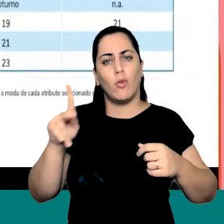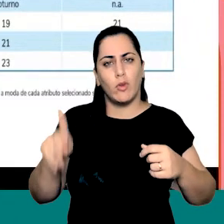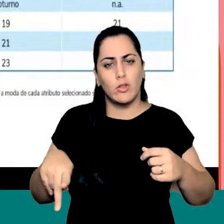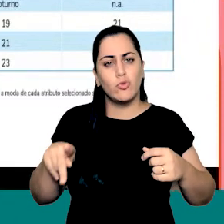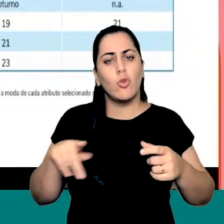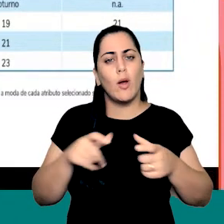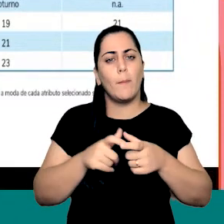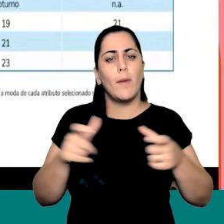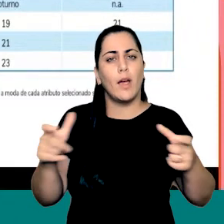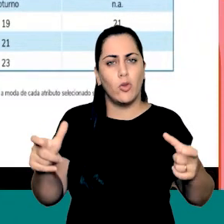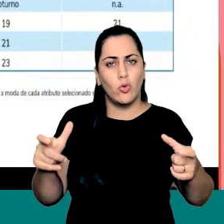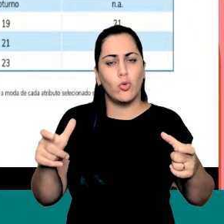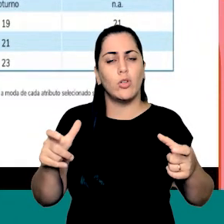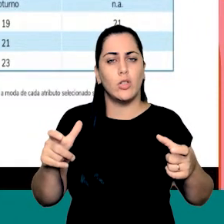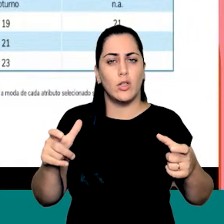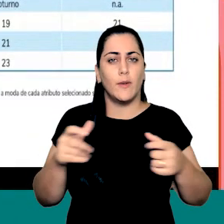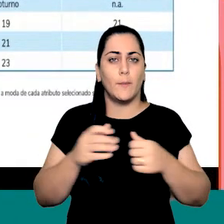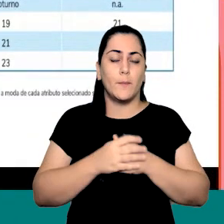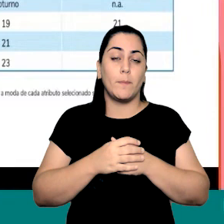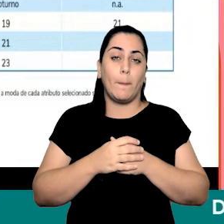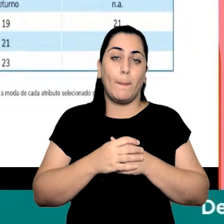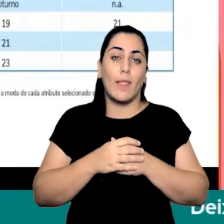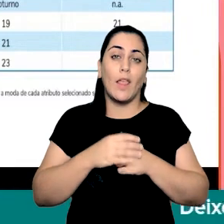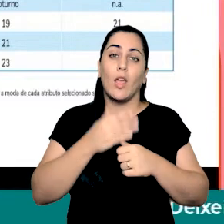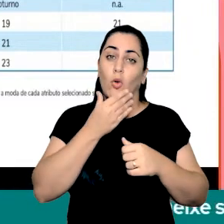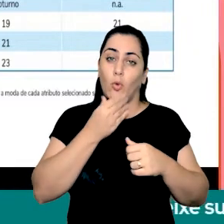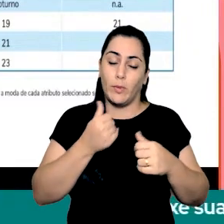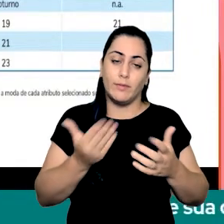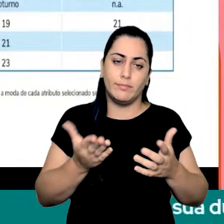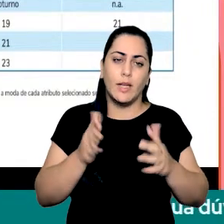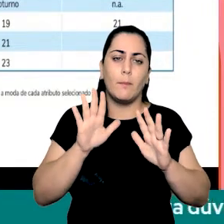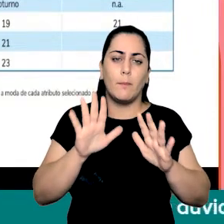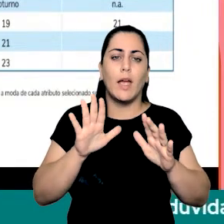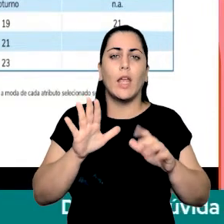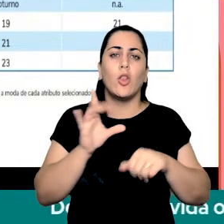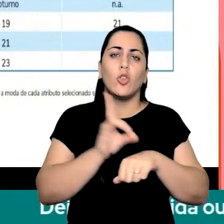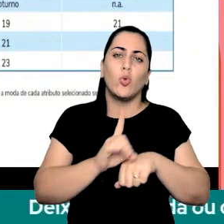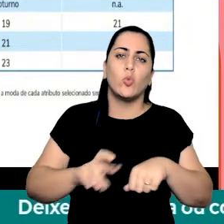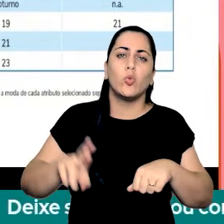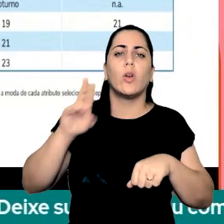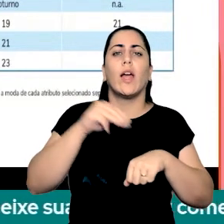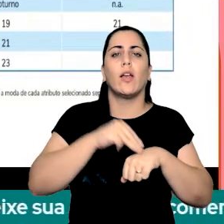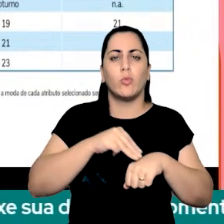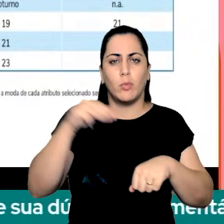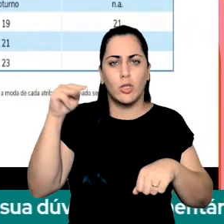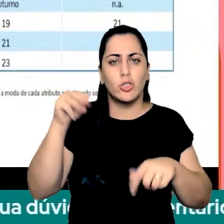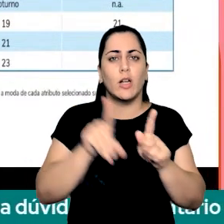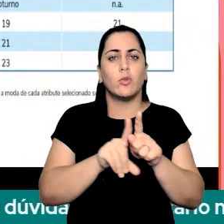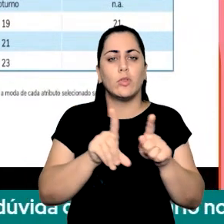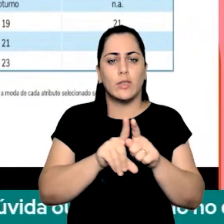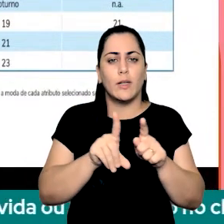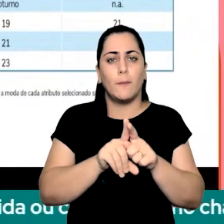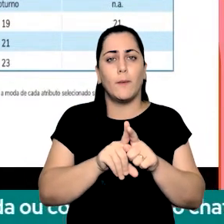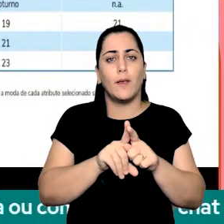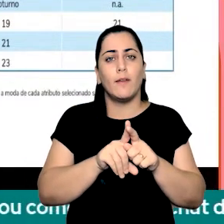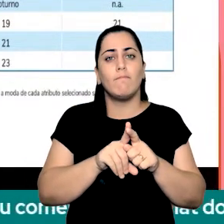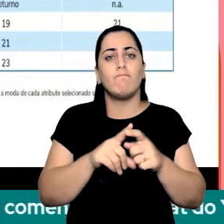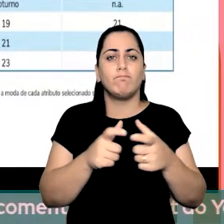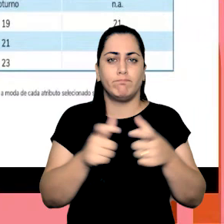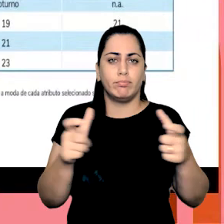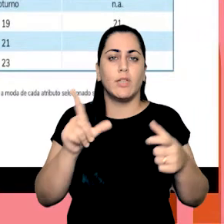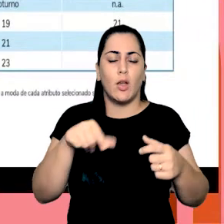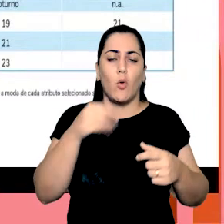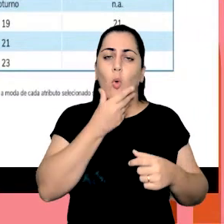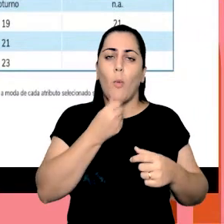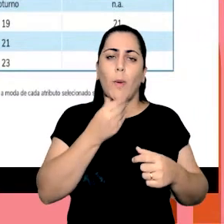majoritariamente mais presente. e aí a gente nota que até no doutorado, no mestrado, também a escolaridade está sendo maior para eles.